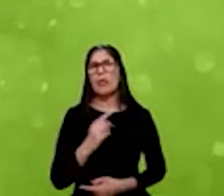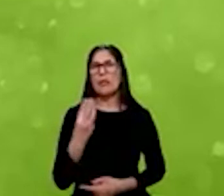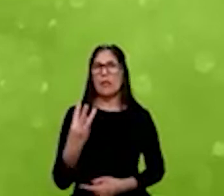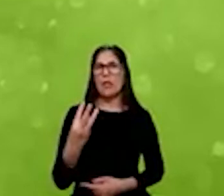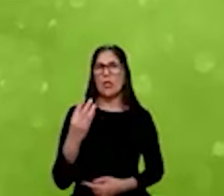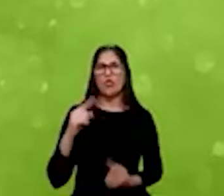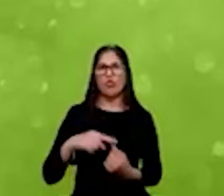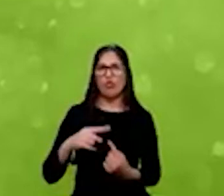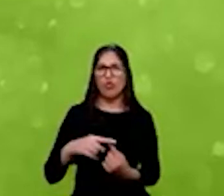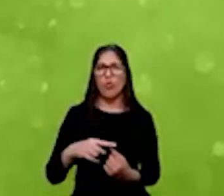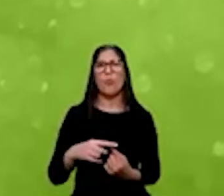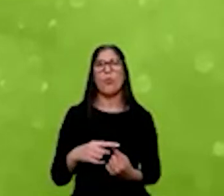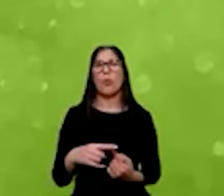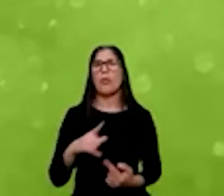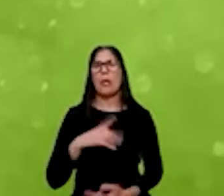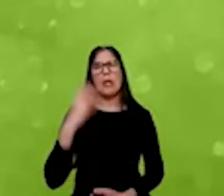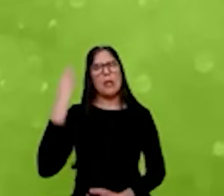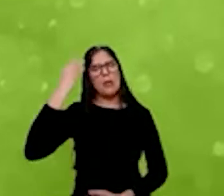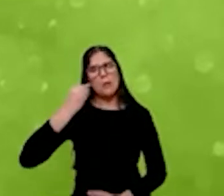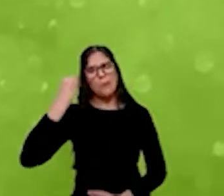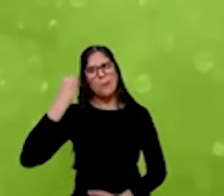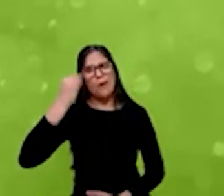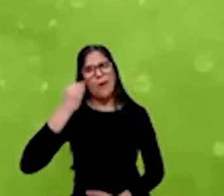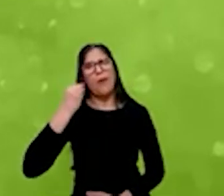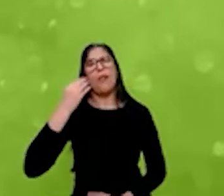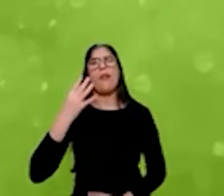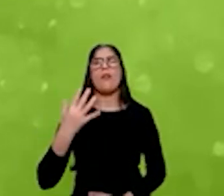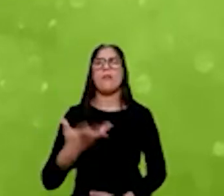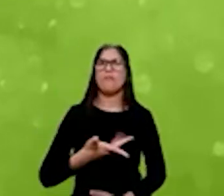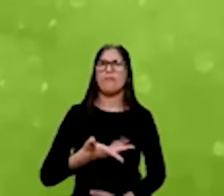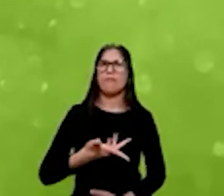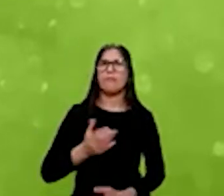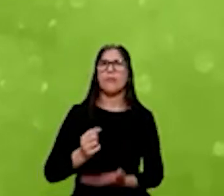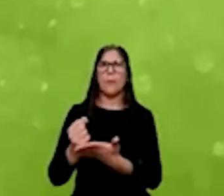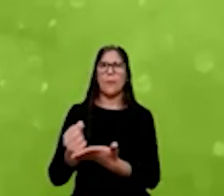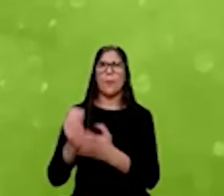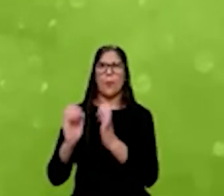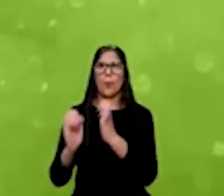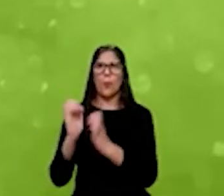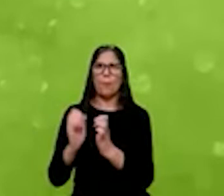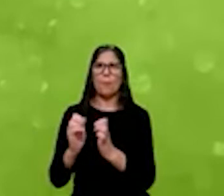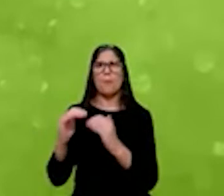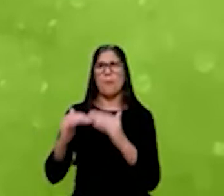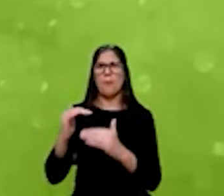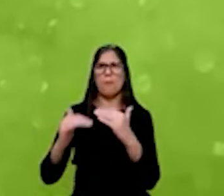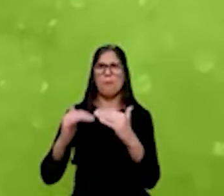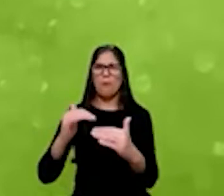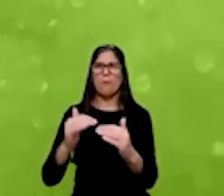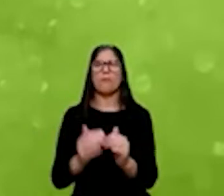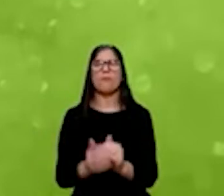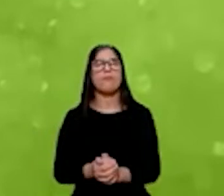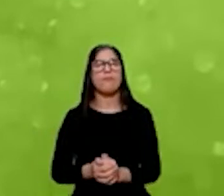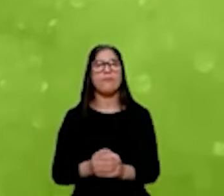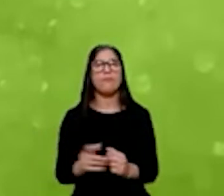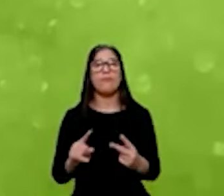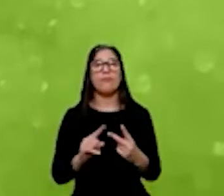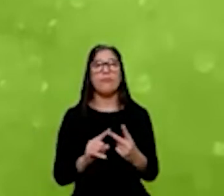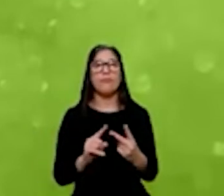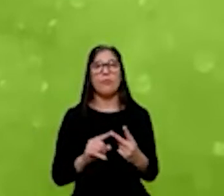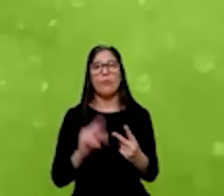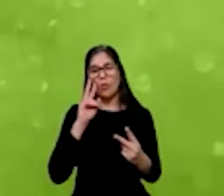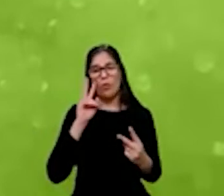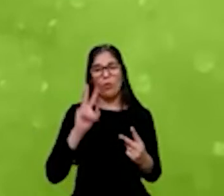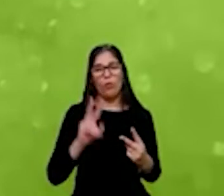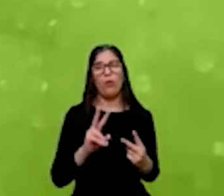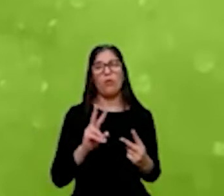bastante experiência em acelerar e apoiar empresas em diversos estágios. Também tem um olhar propício,